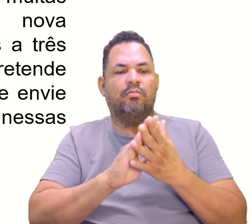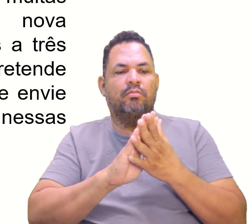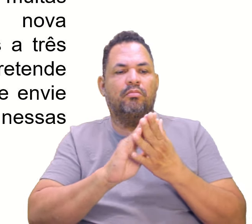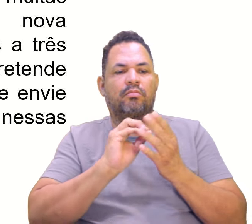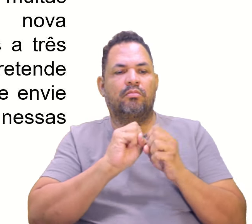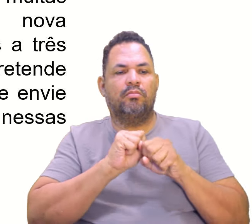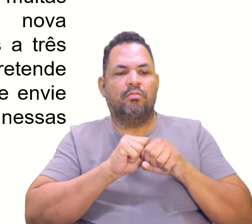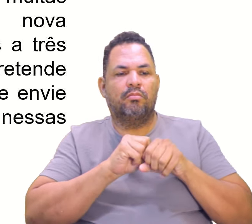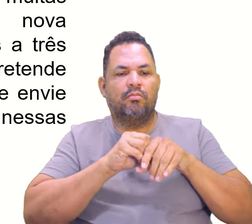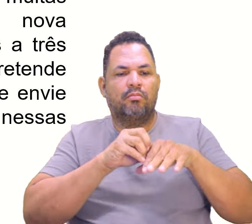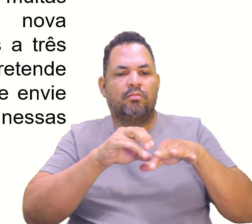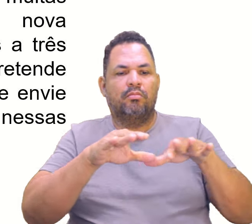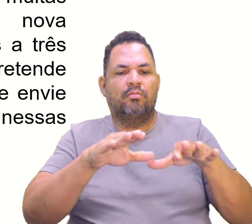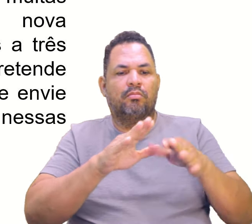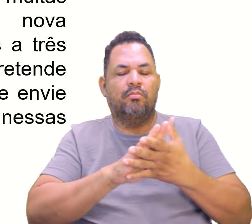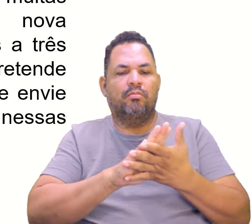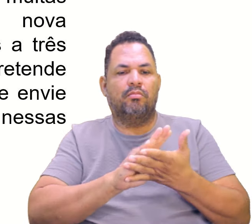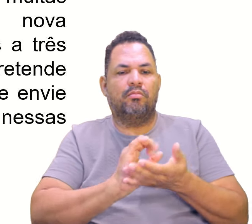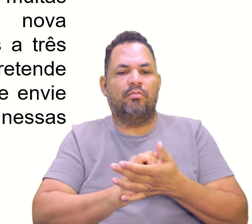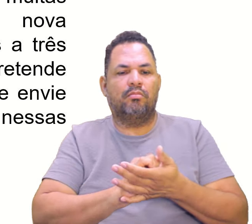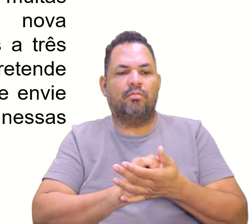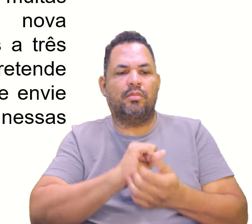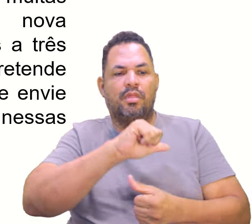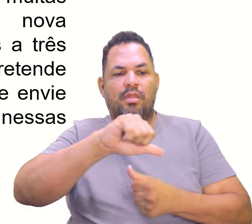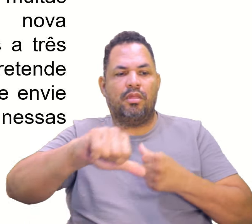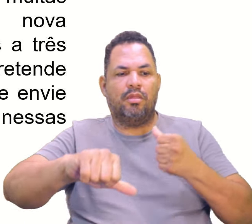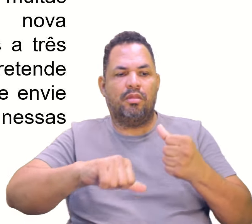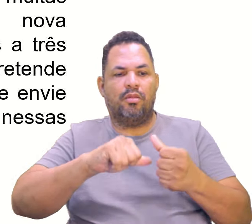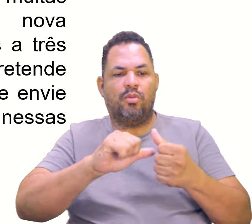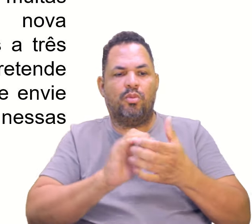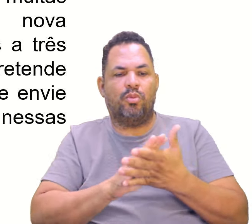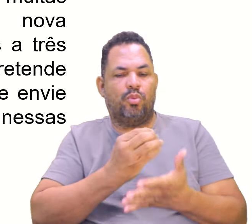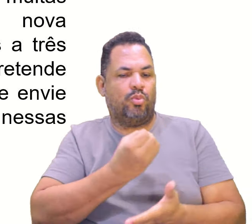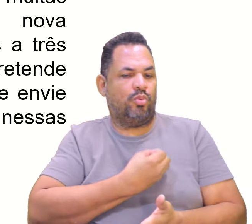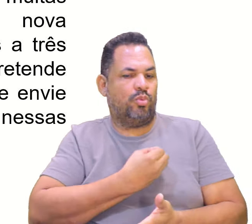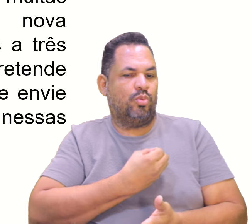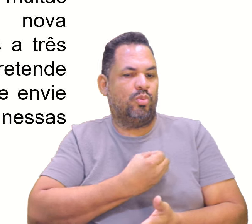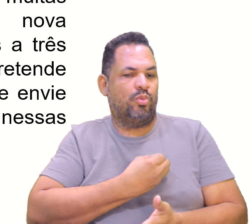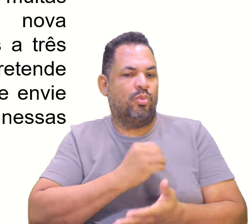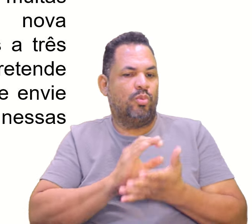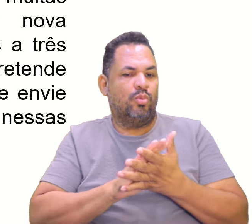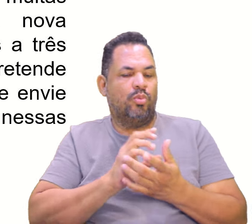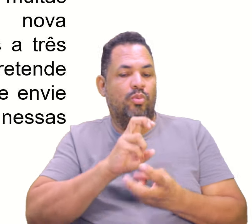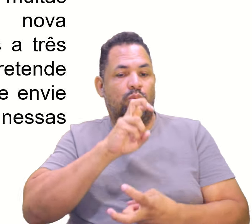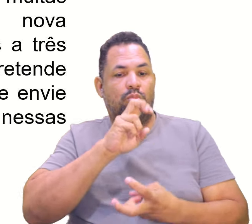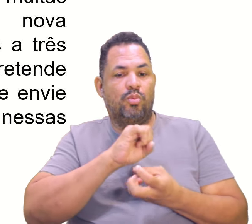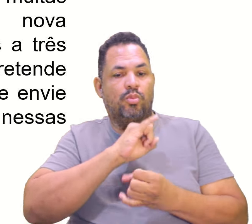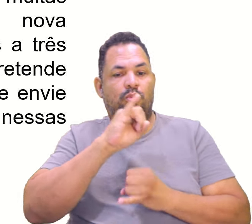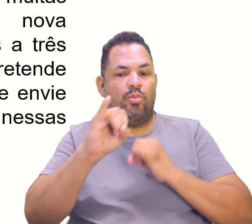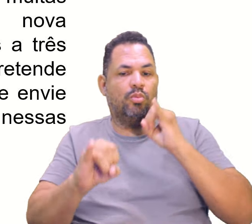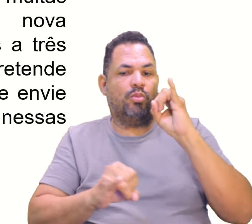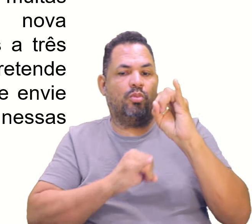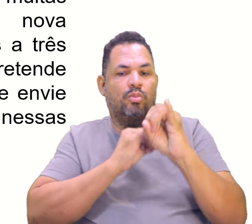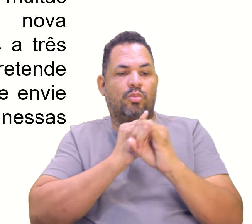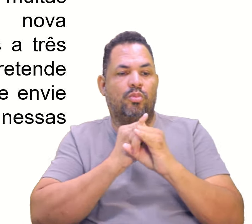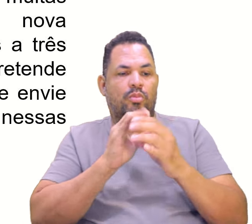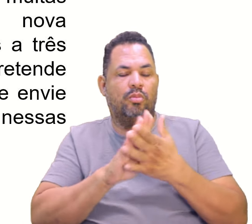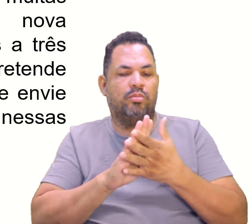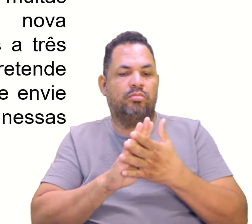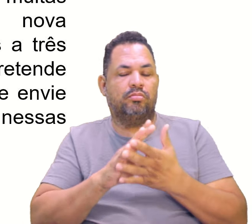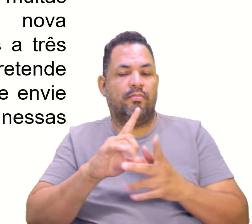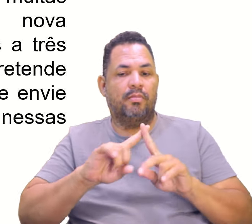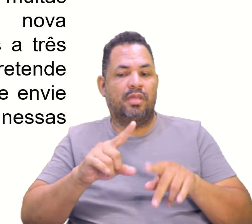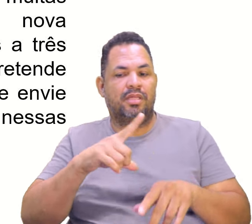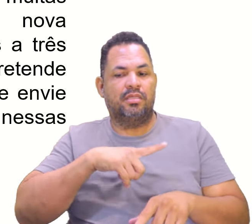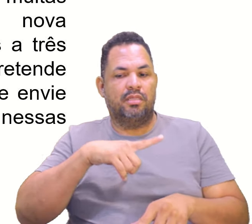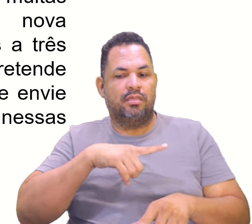analógico para o sinal digital. Entretanto, muitas cidades ainda não contam com